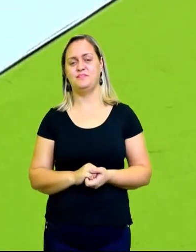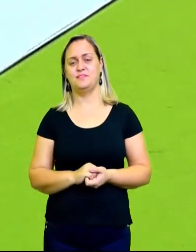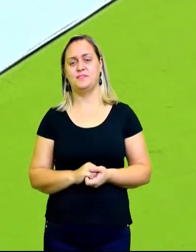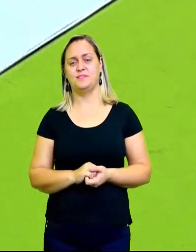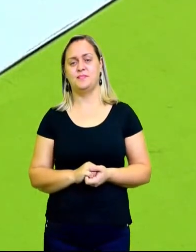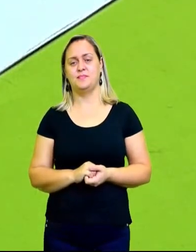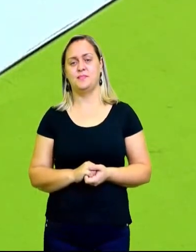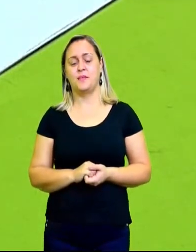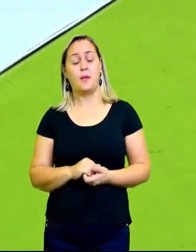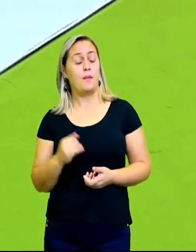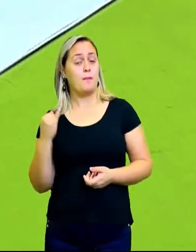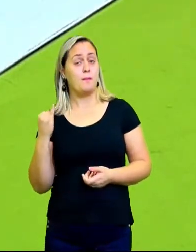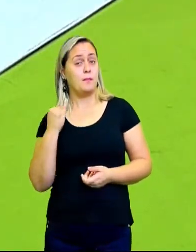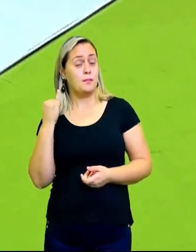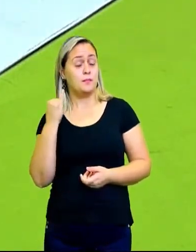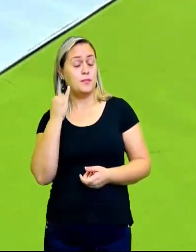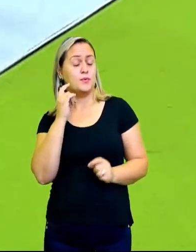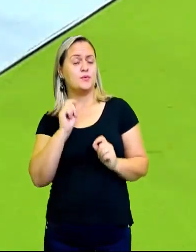chegar no final,